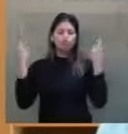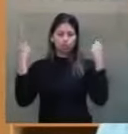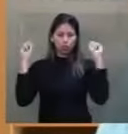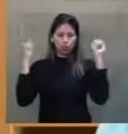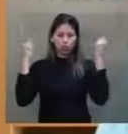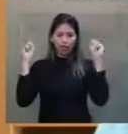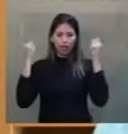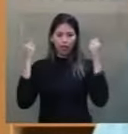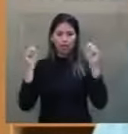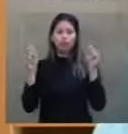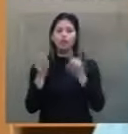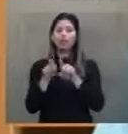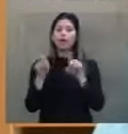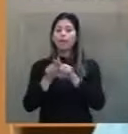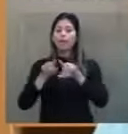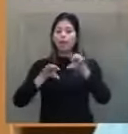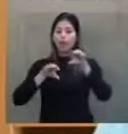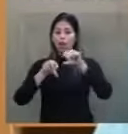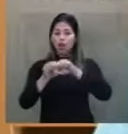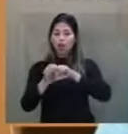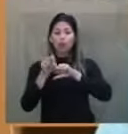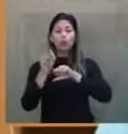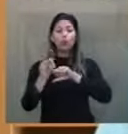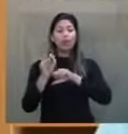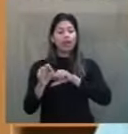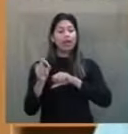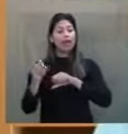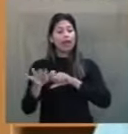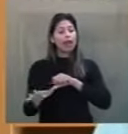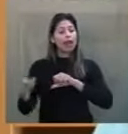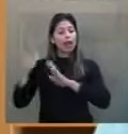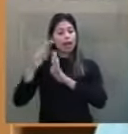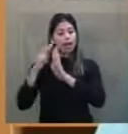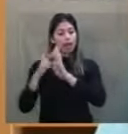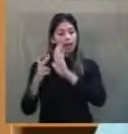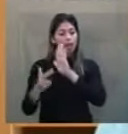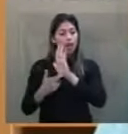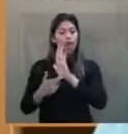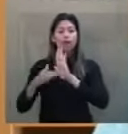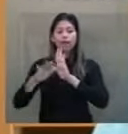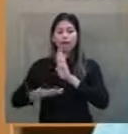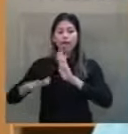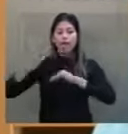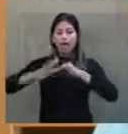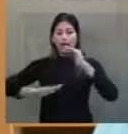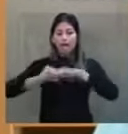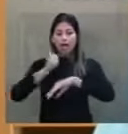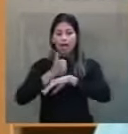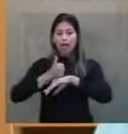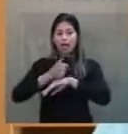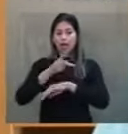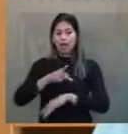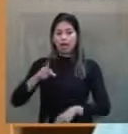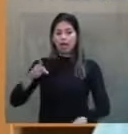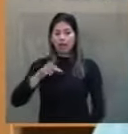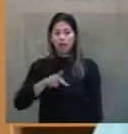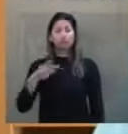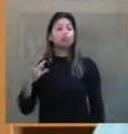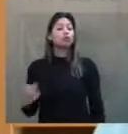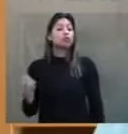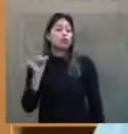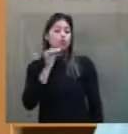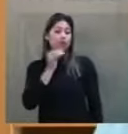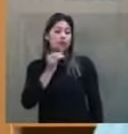formação e na regulamentação da profissão. Há exemplo do Colégio